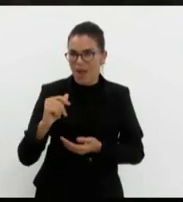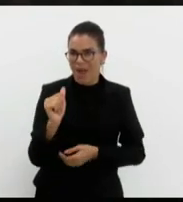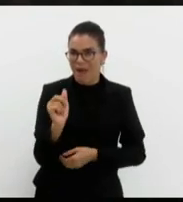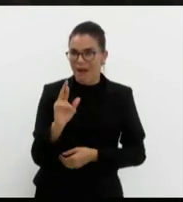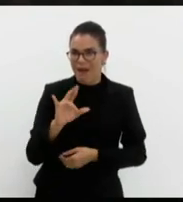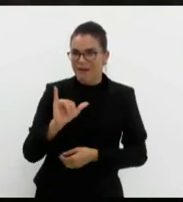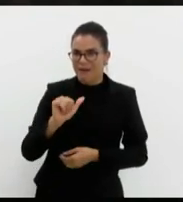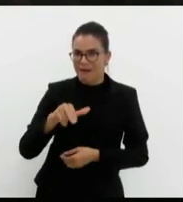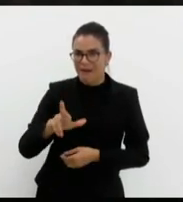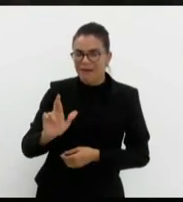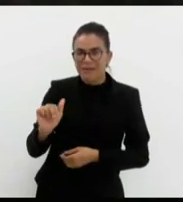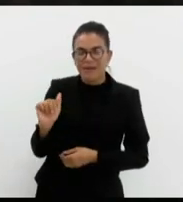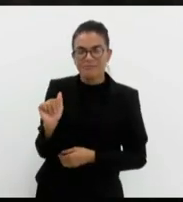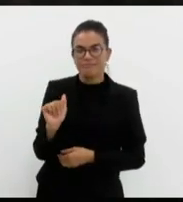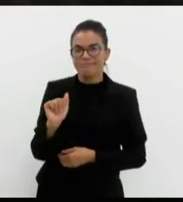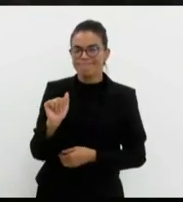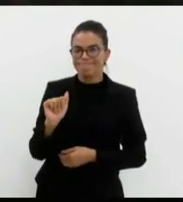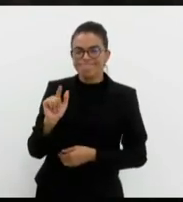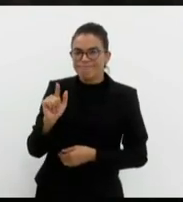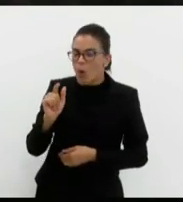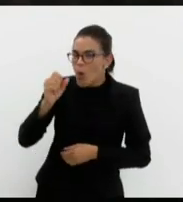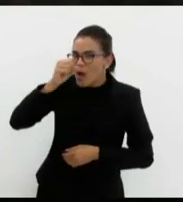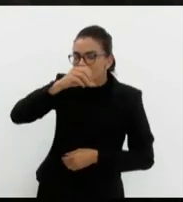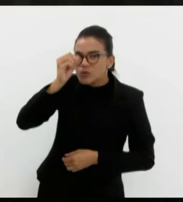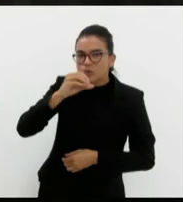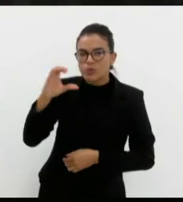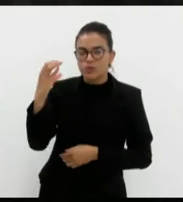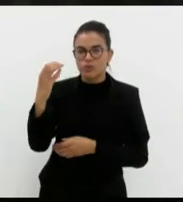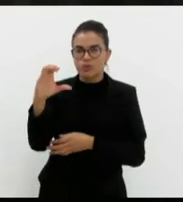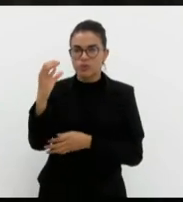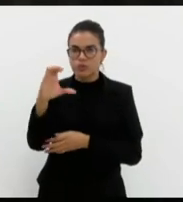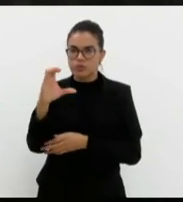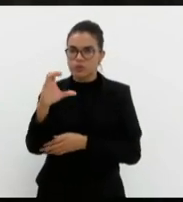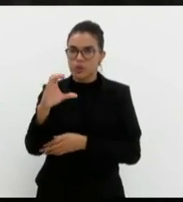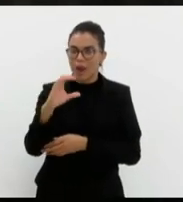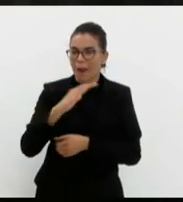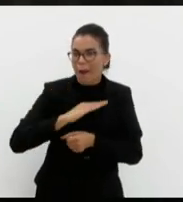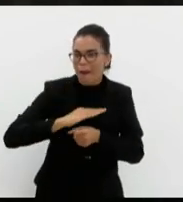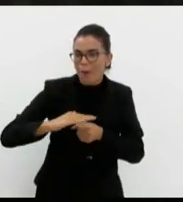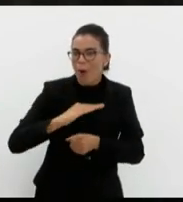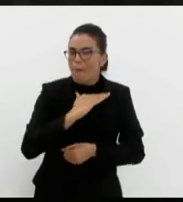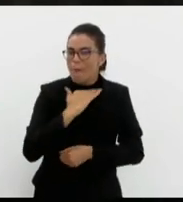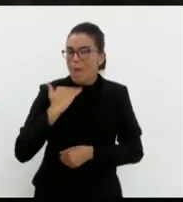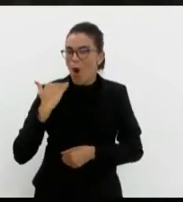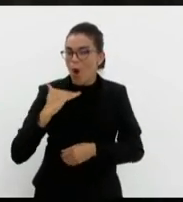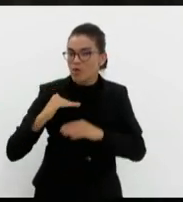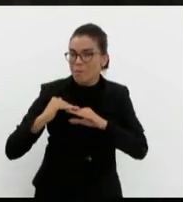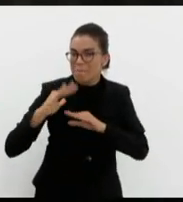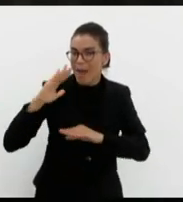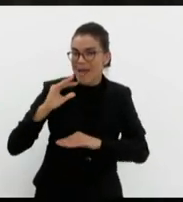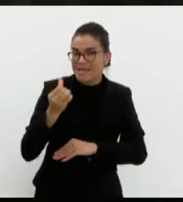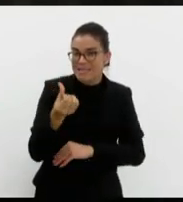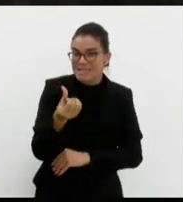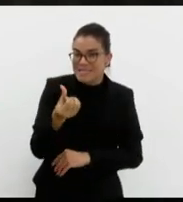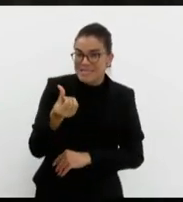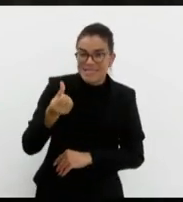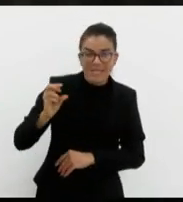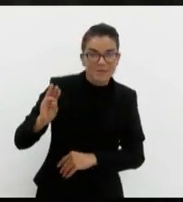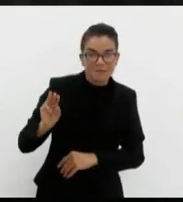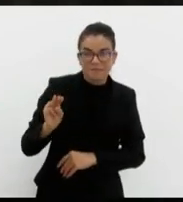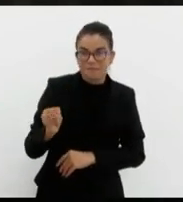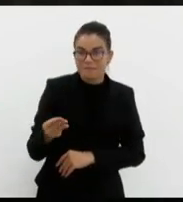científico que levou à morte de mais de 6 milhões de judeus.